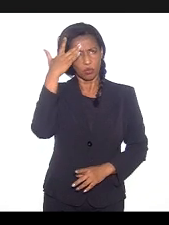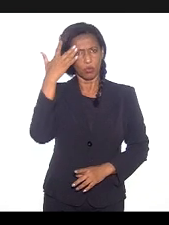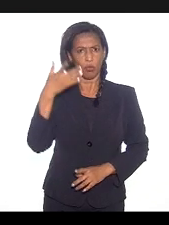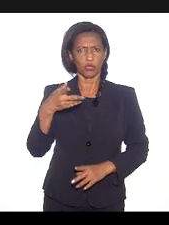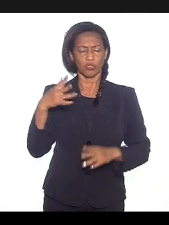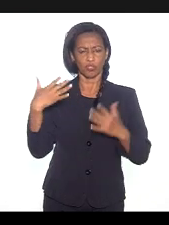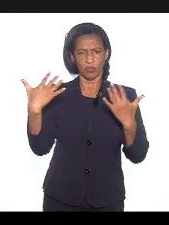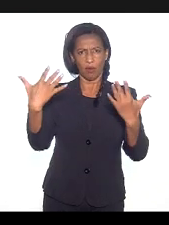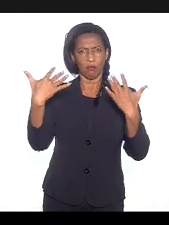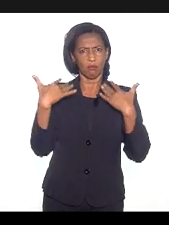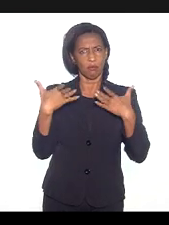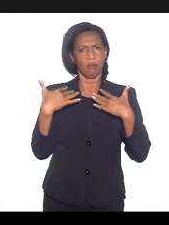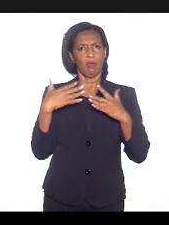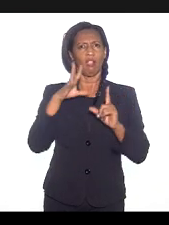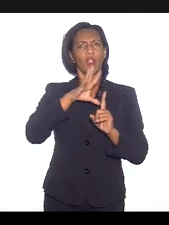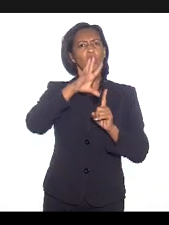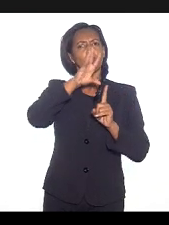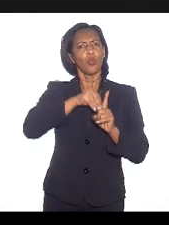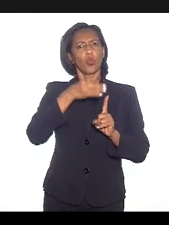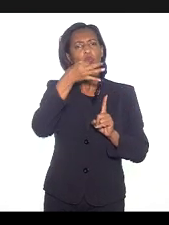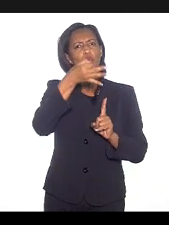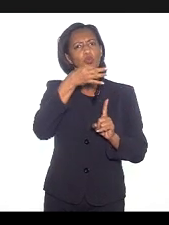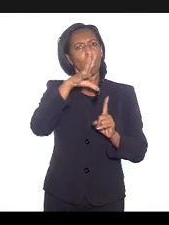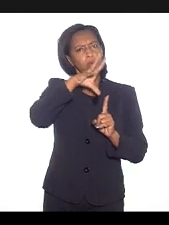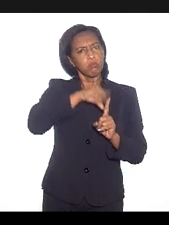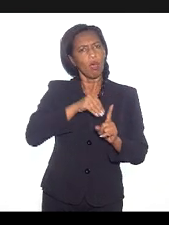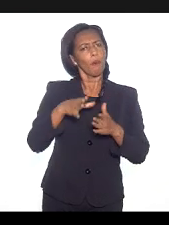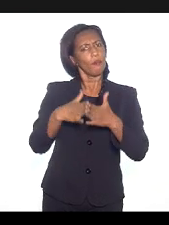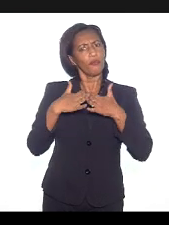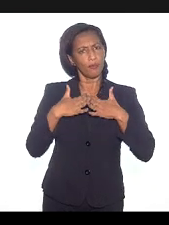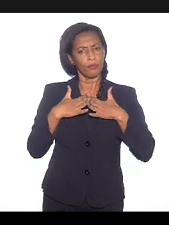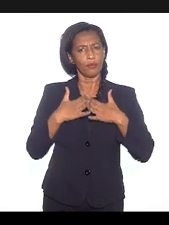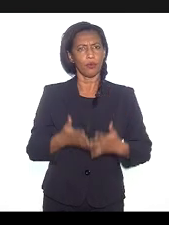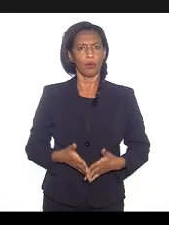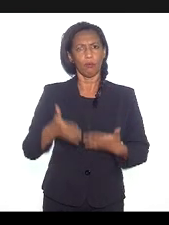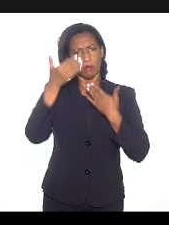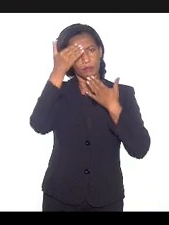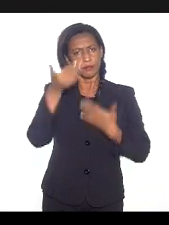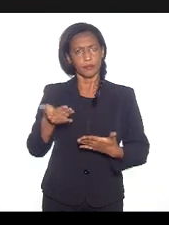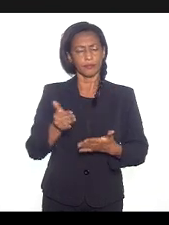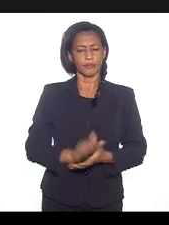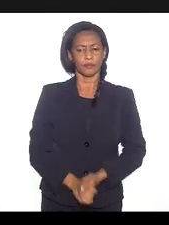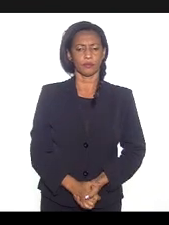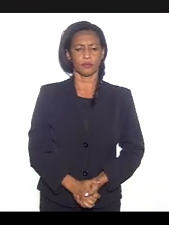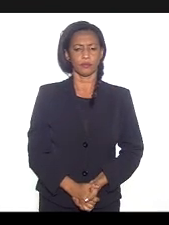acompanhando para fecharem o microfone, por favor. Muito obrigada.